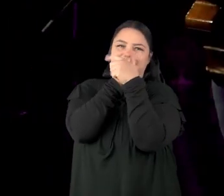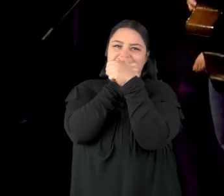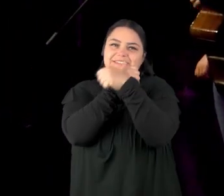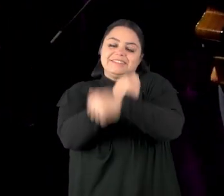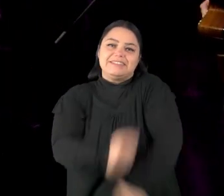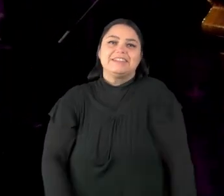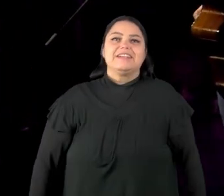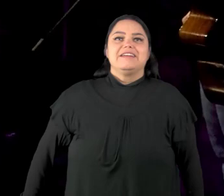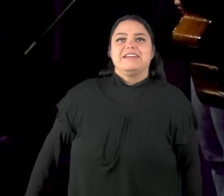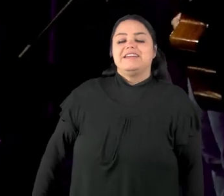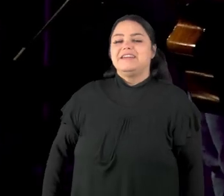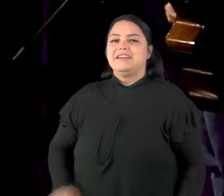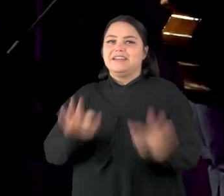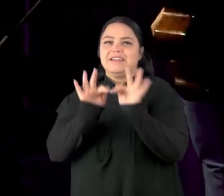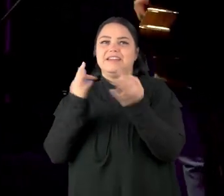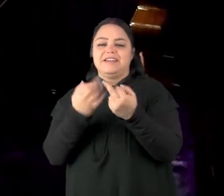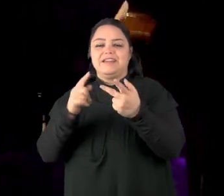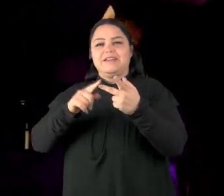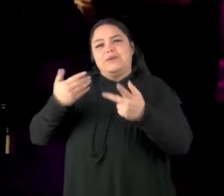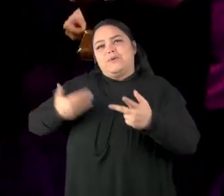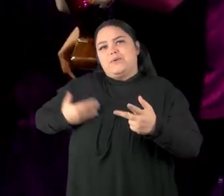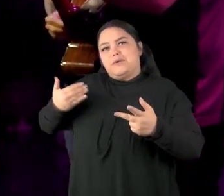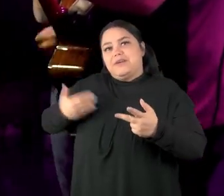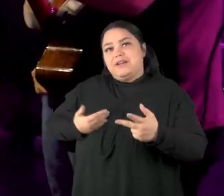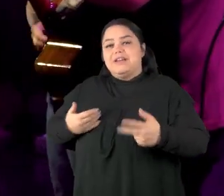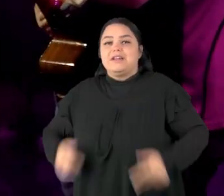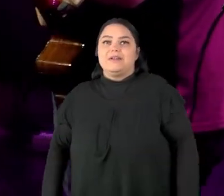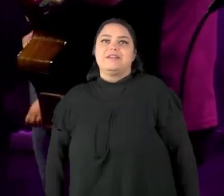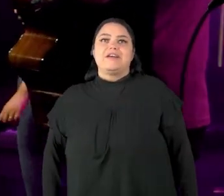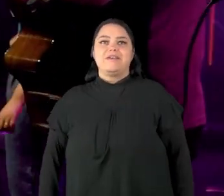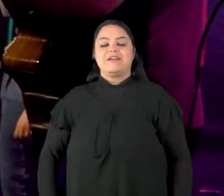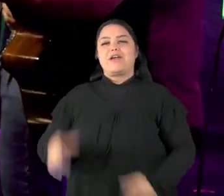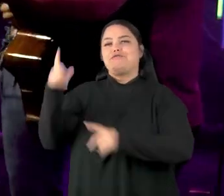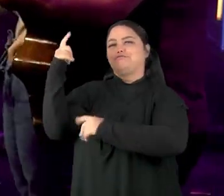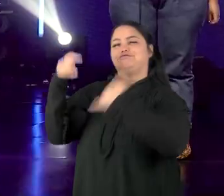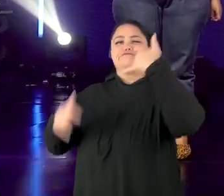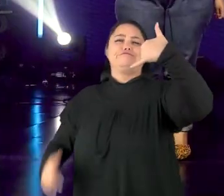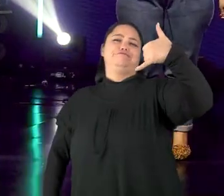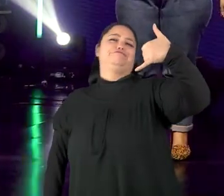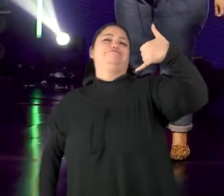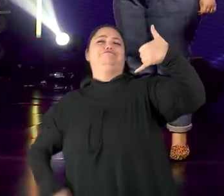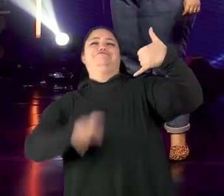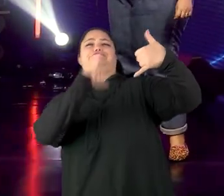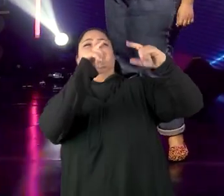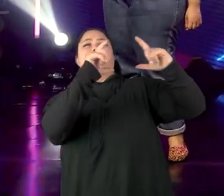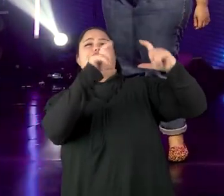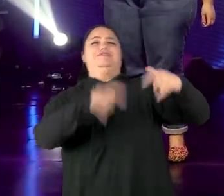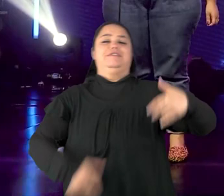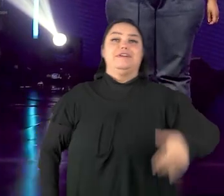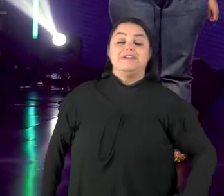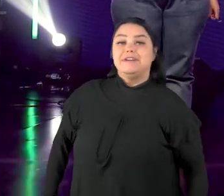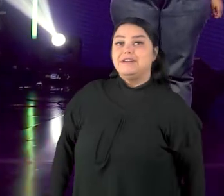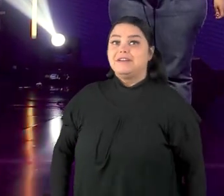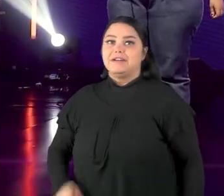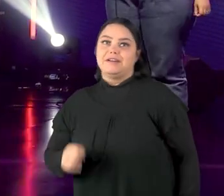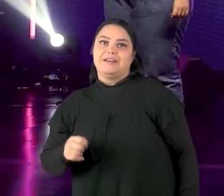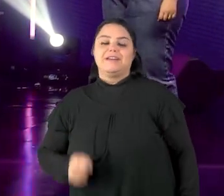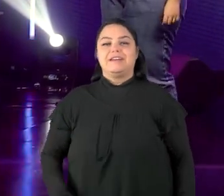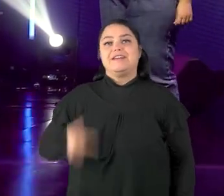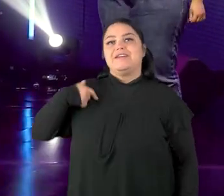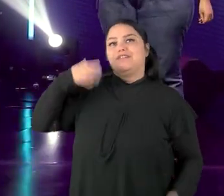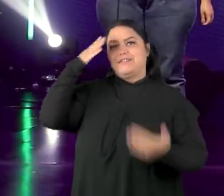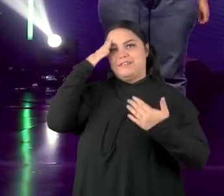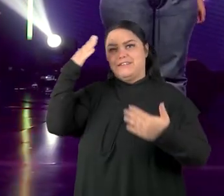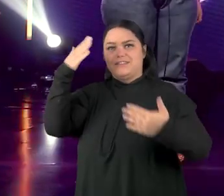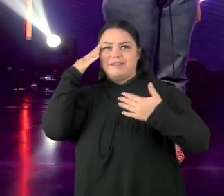bela. minha janela, eu abro janela, fazendo o seu filho, orando a Deus, um jovem agradecer.